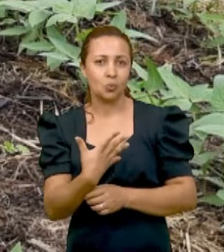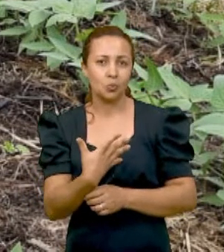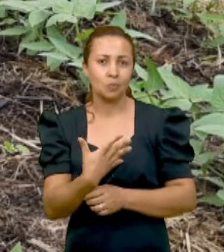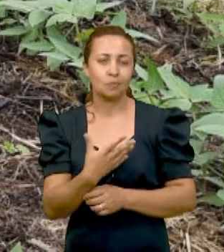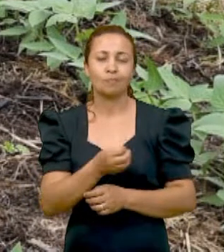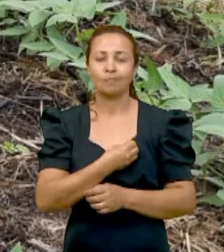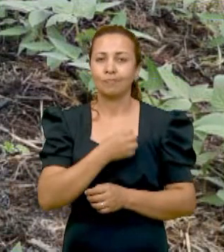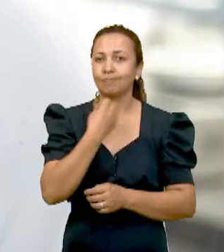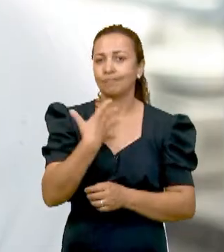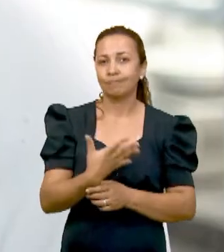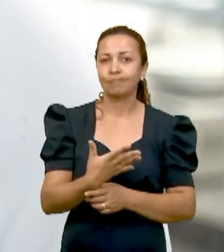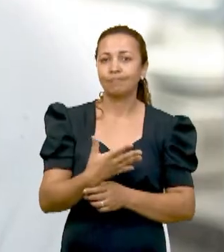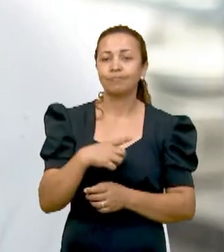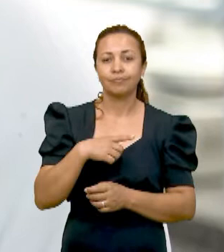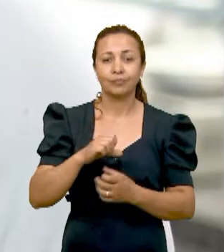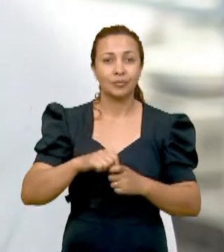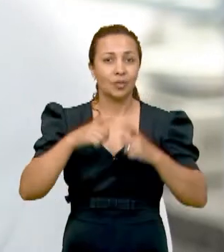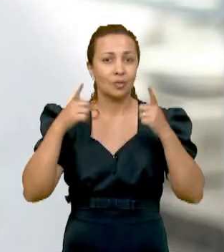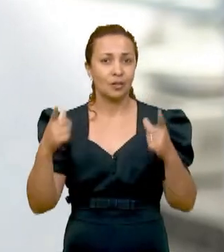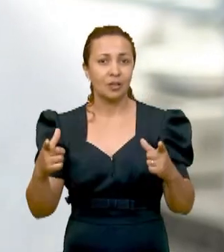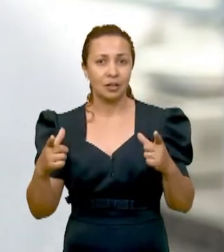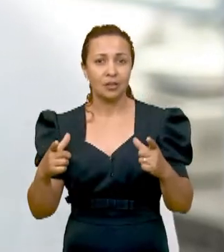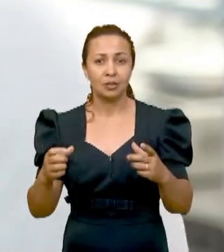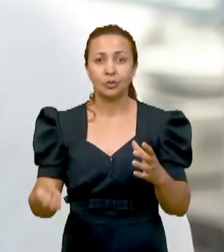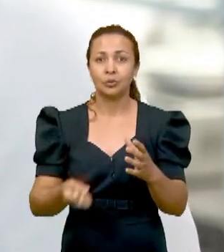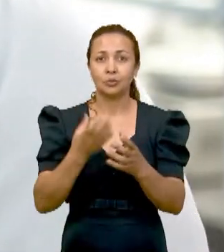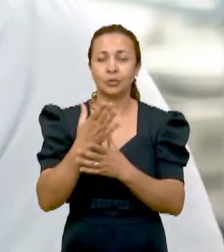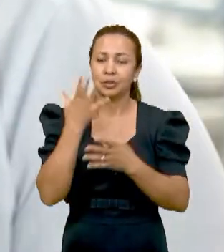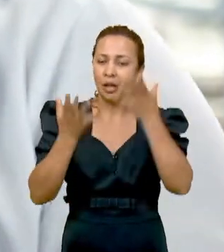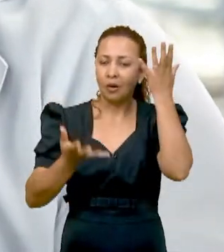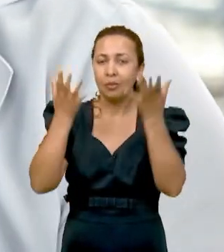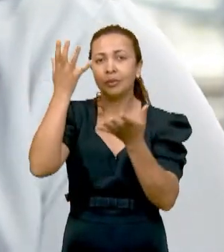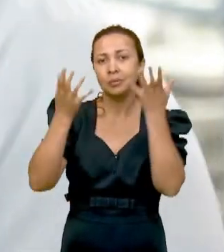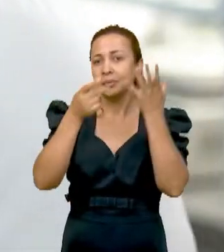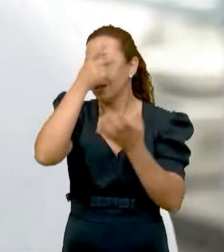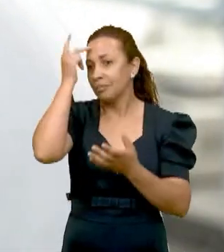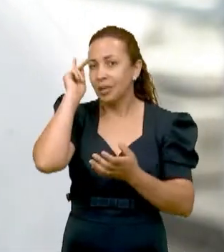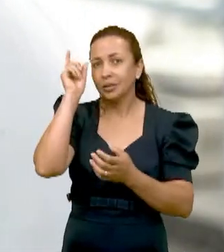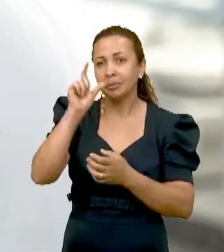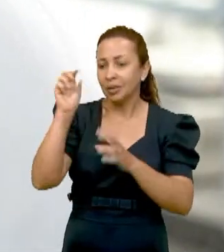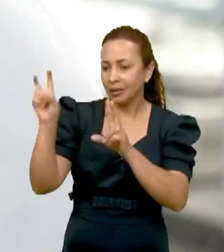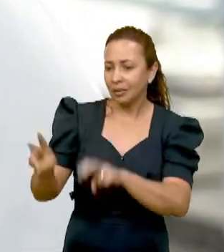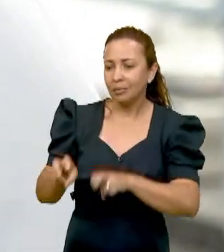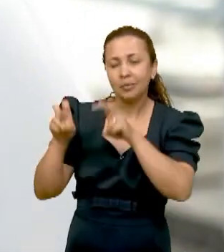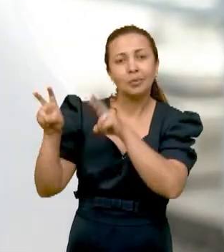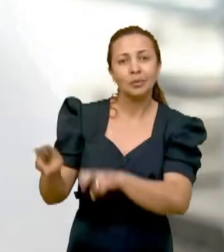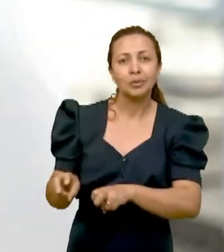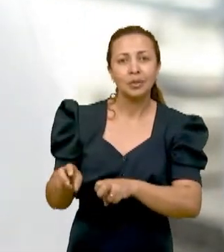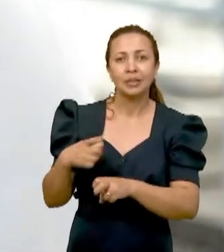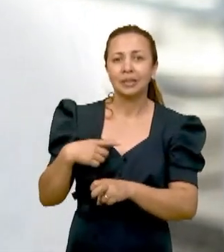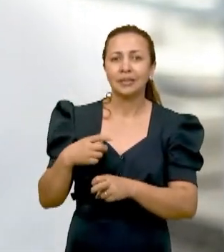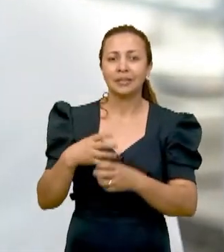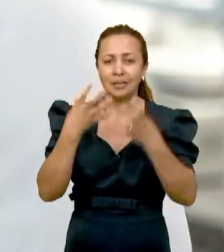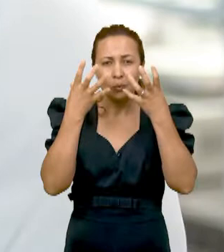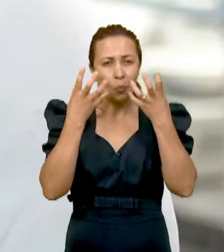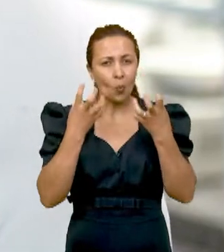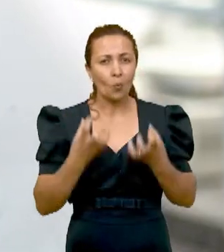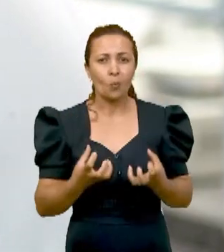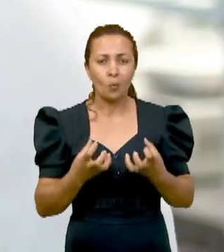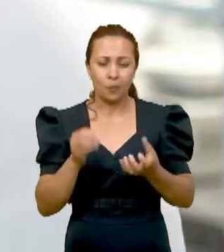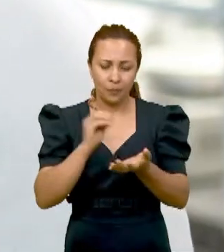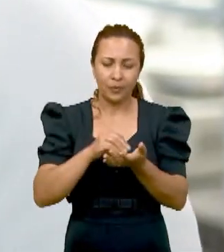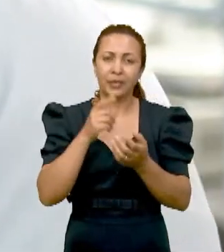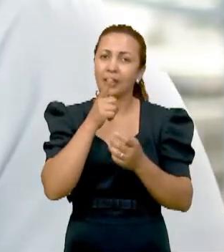ou seja, viver tão bem. Então, ele tem um grande impacto econômico nesse sentido. Para o agricultor, que ele passa por um momento de seca, de